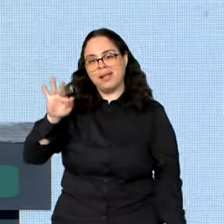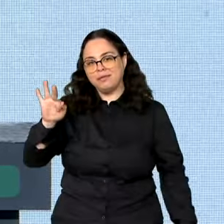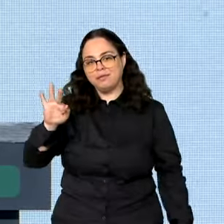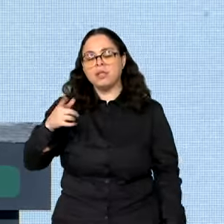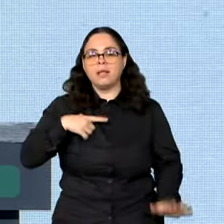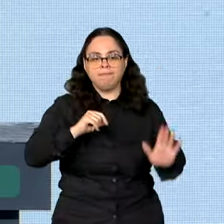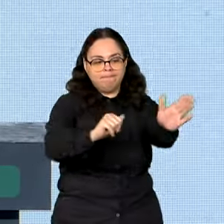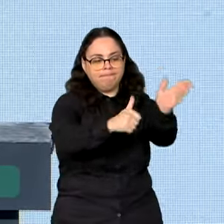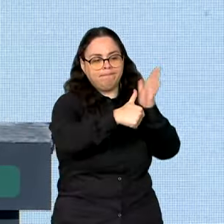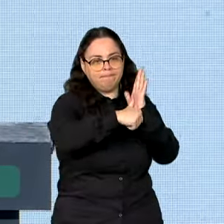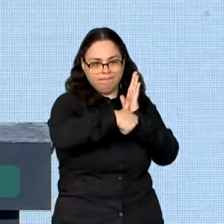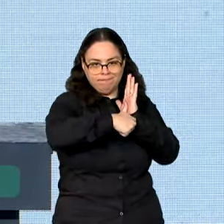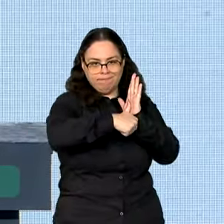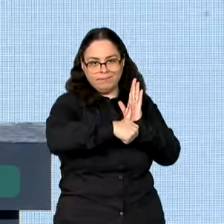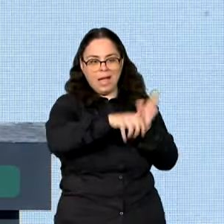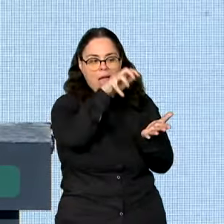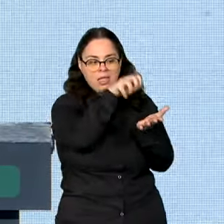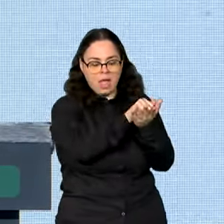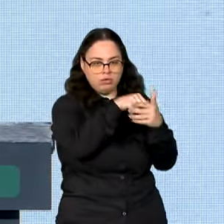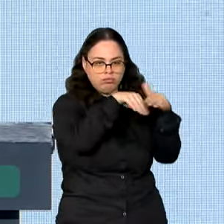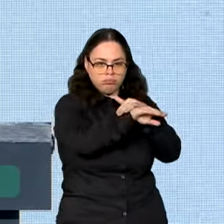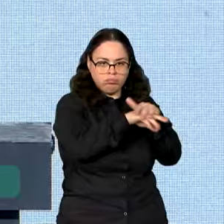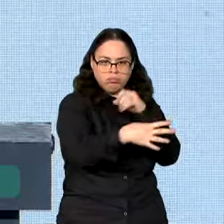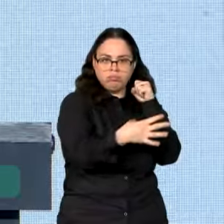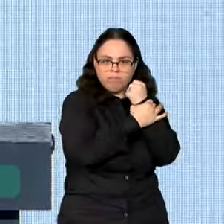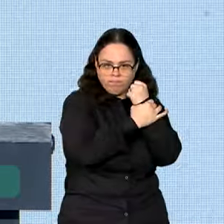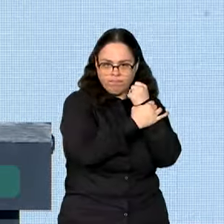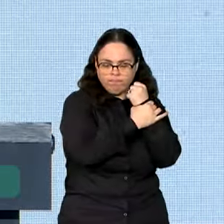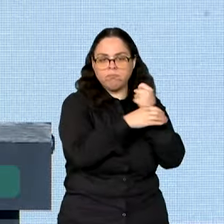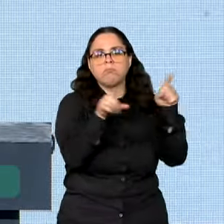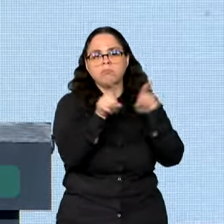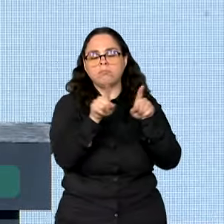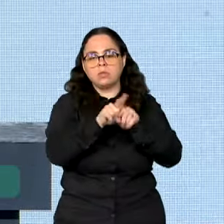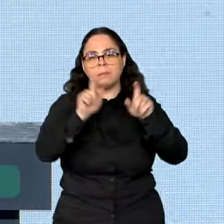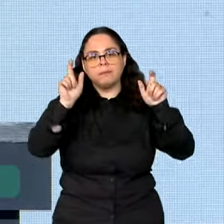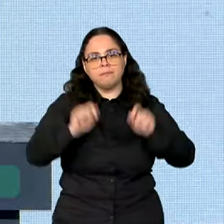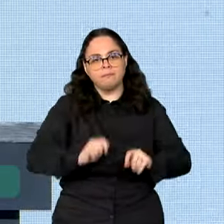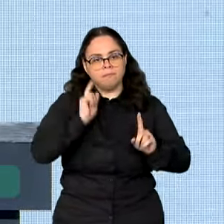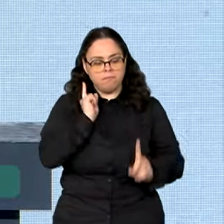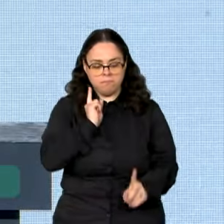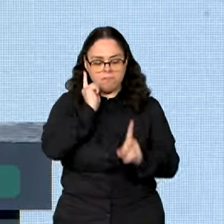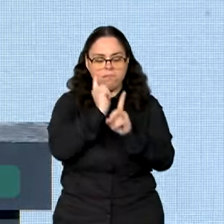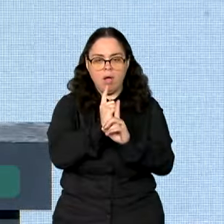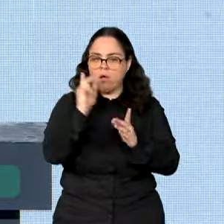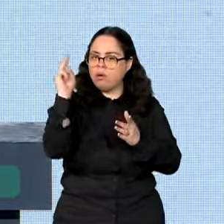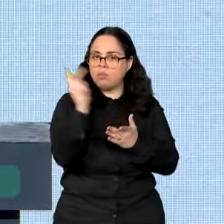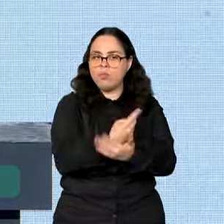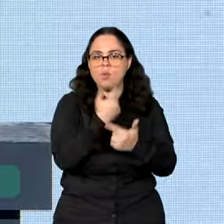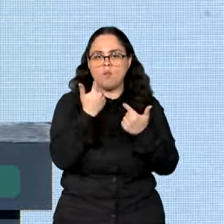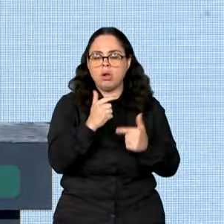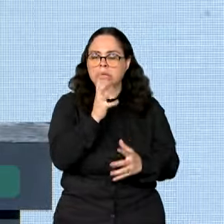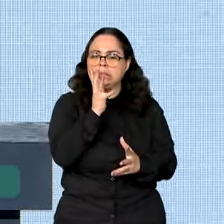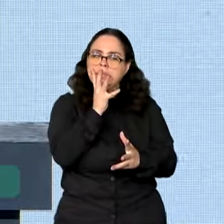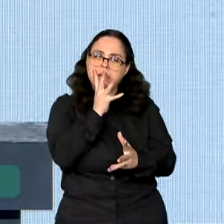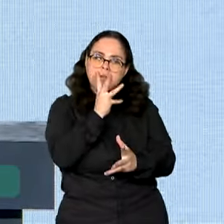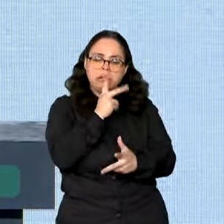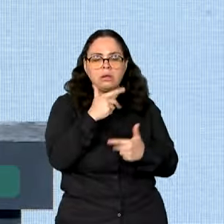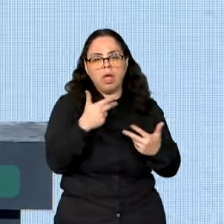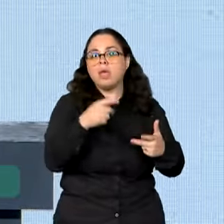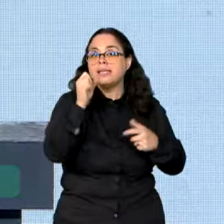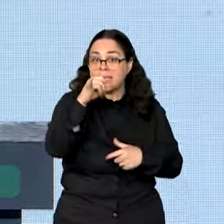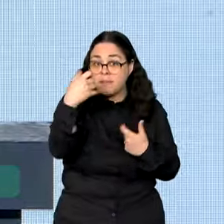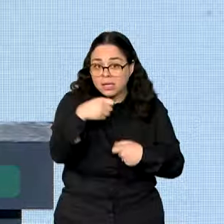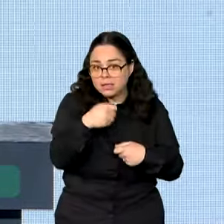biométricos cadastrados e armazenados de forma segura, com a possibilidade de poderem se identificar sem erro, sem demora, sempre que